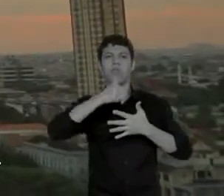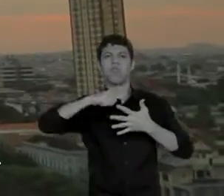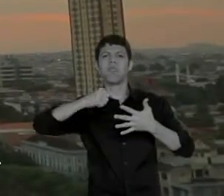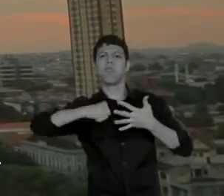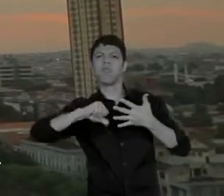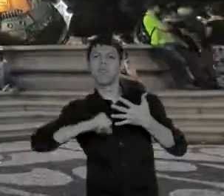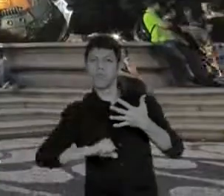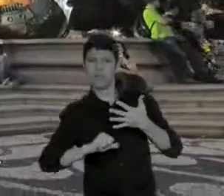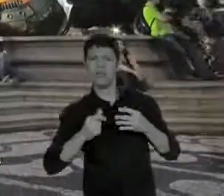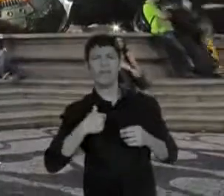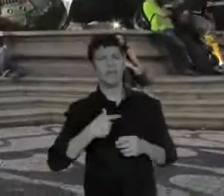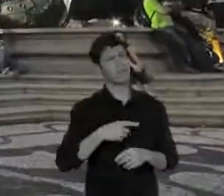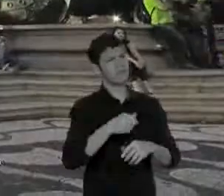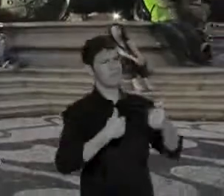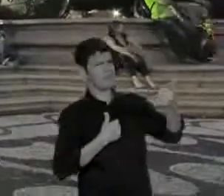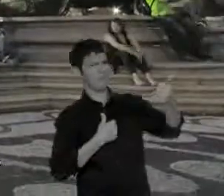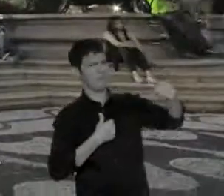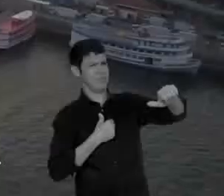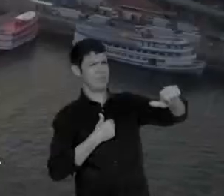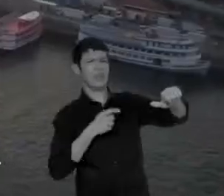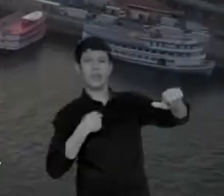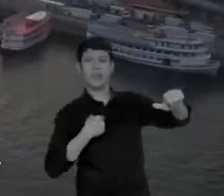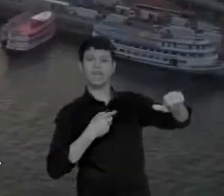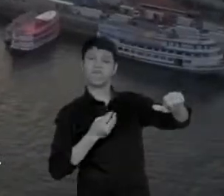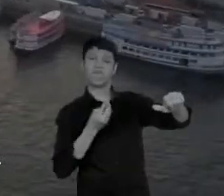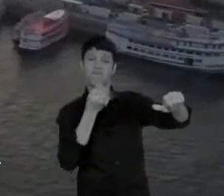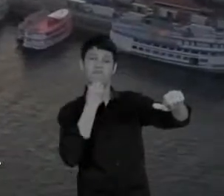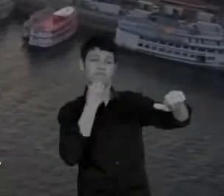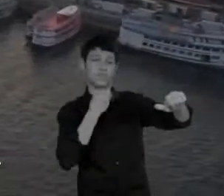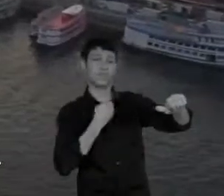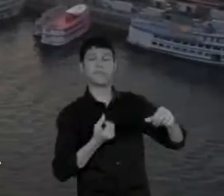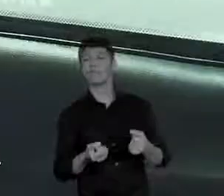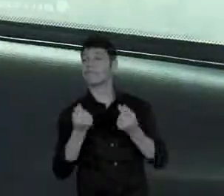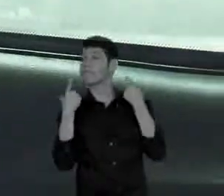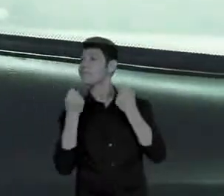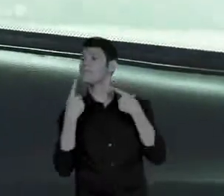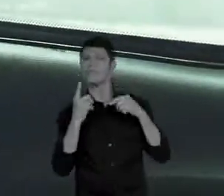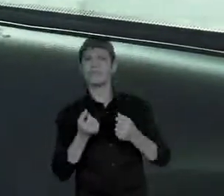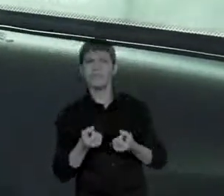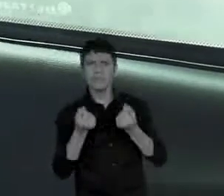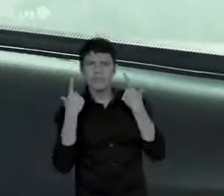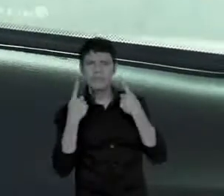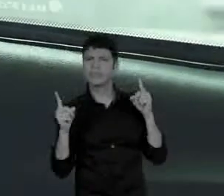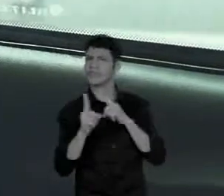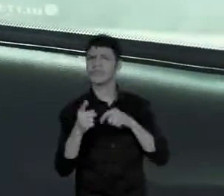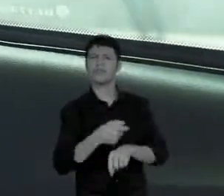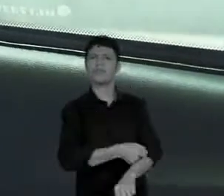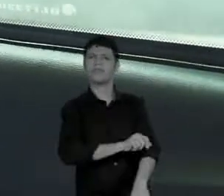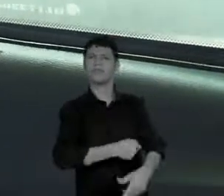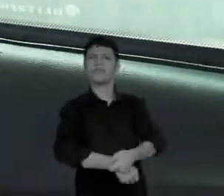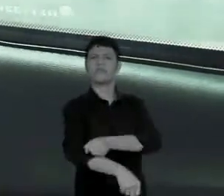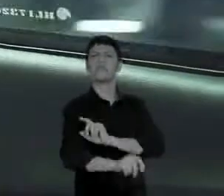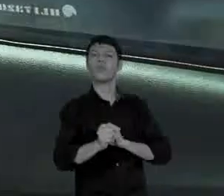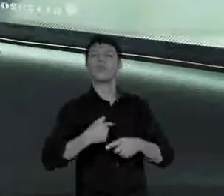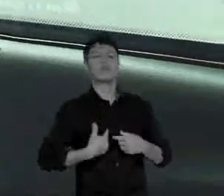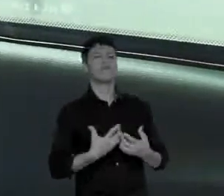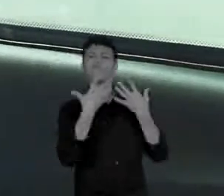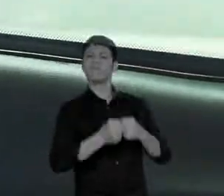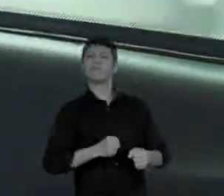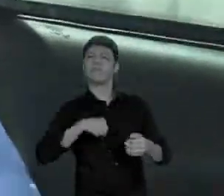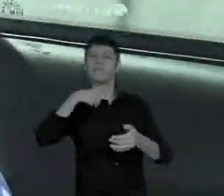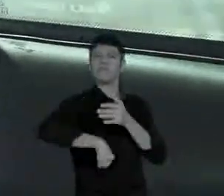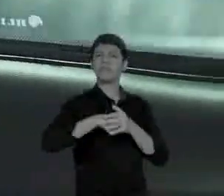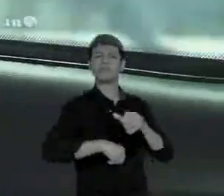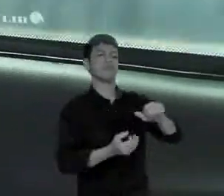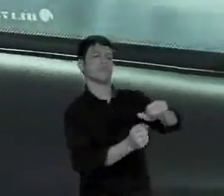braços e ficar assistindo tudo isso à distância. Eu tomei a decisão de arrecaçar